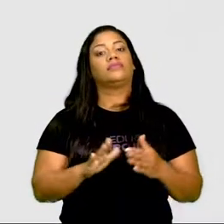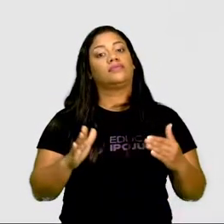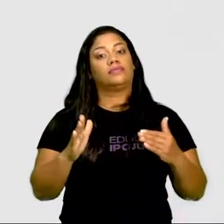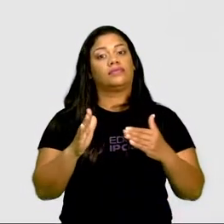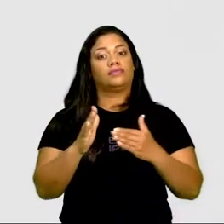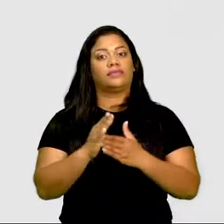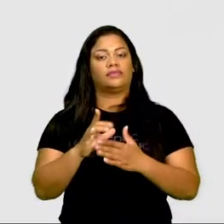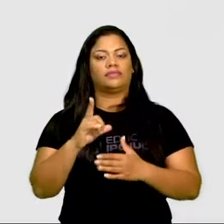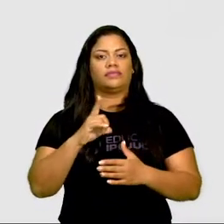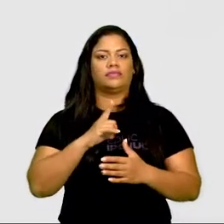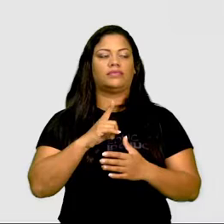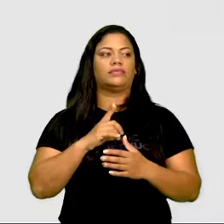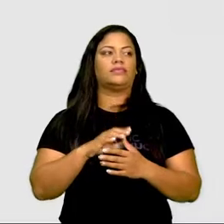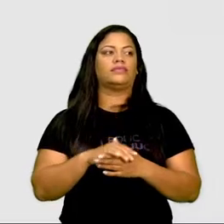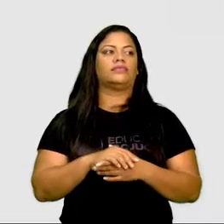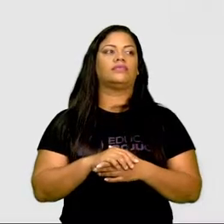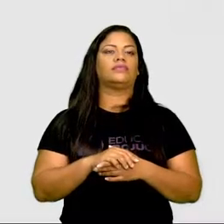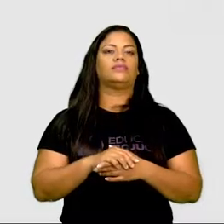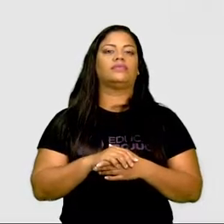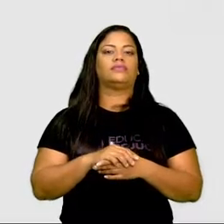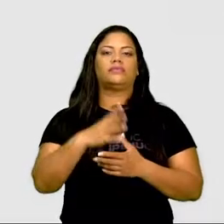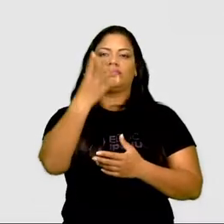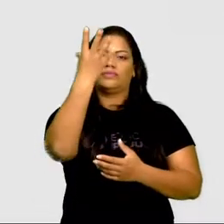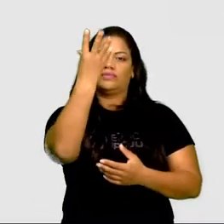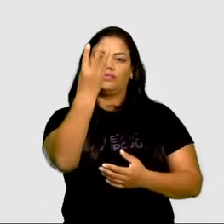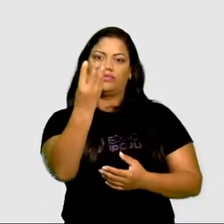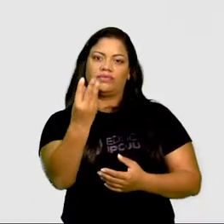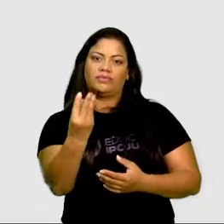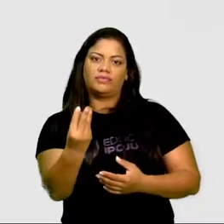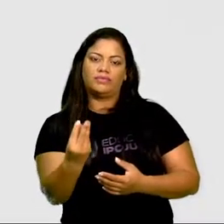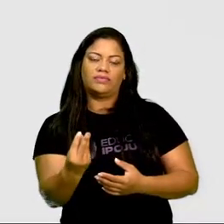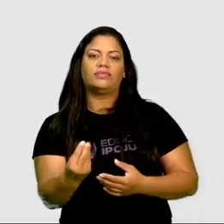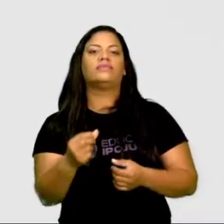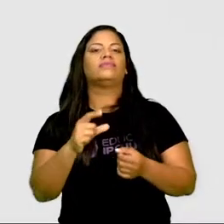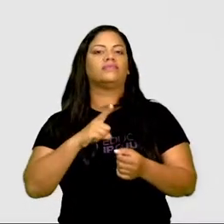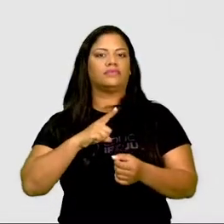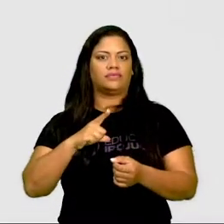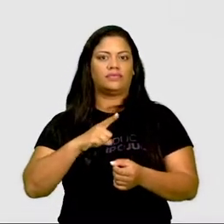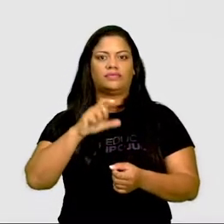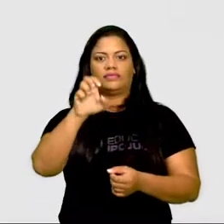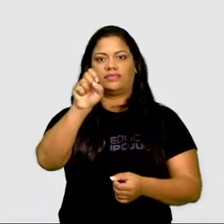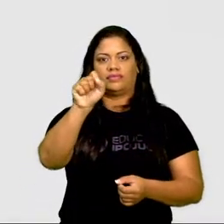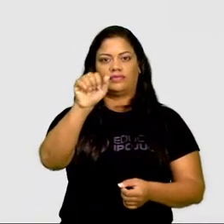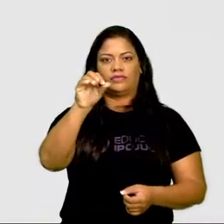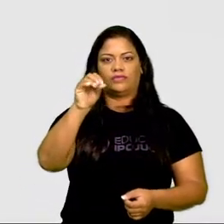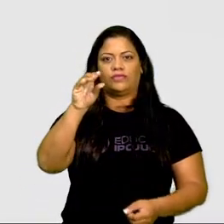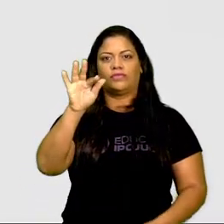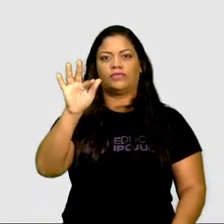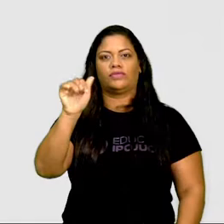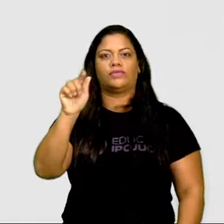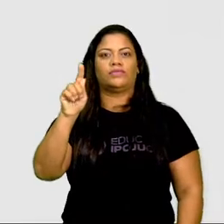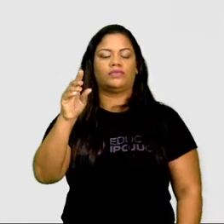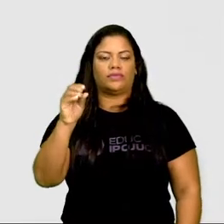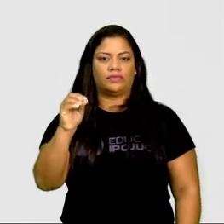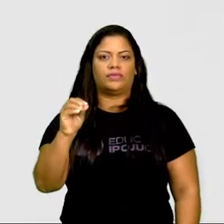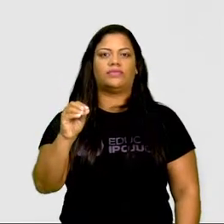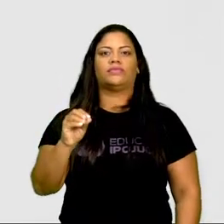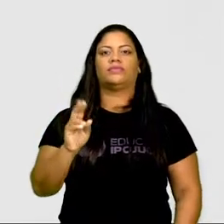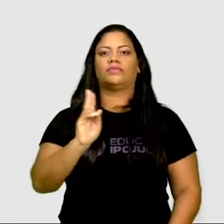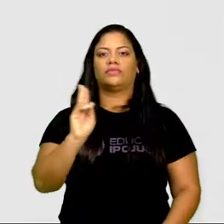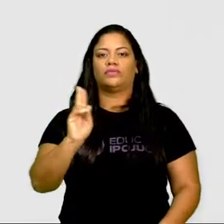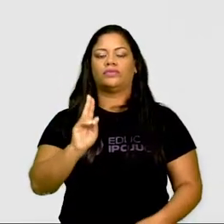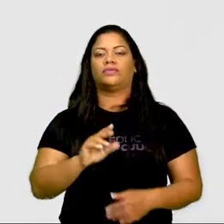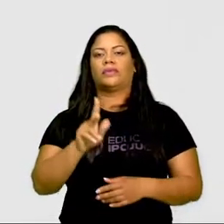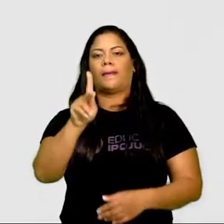às contrações do músculo liso, que forma o esôfago. Essas contrações são chamadas de contração